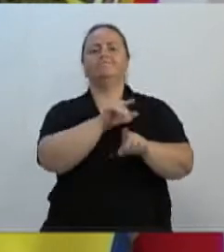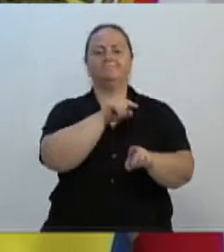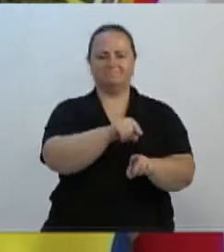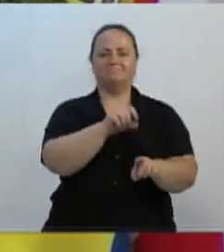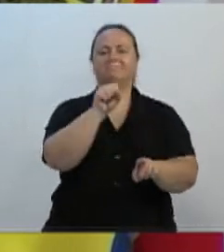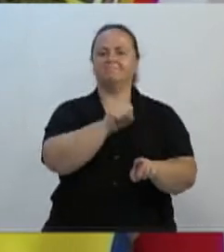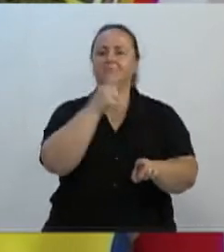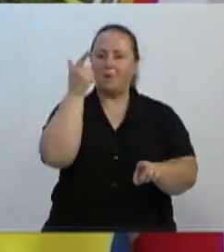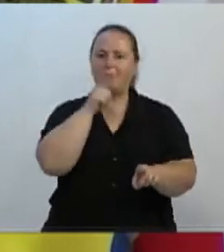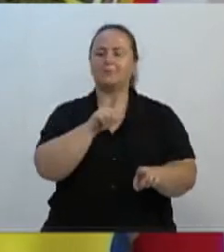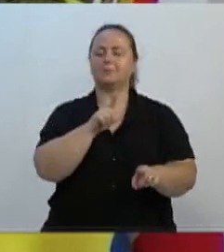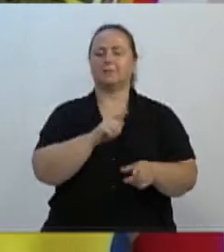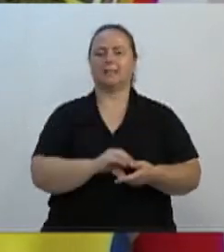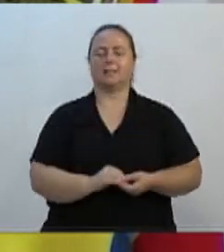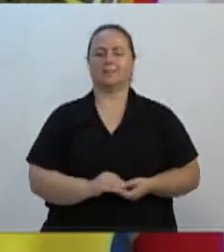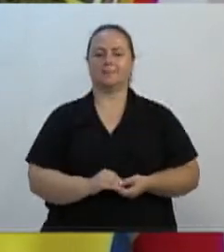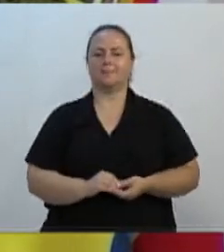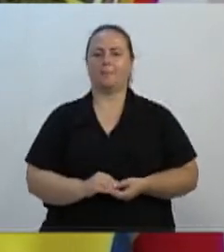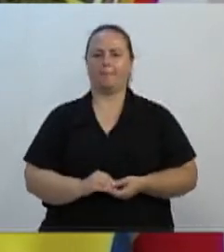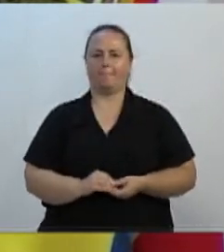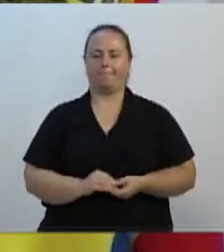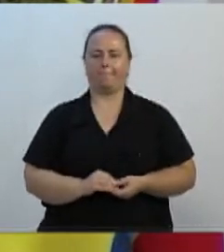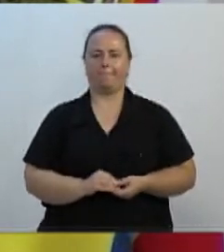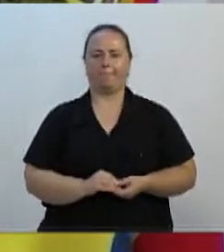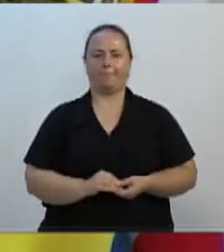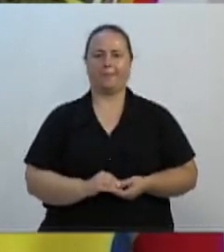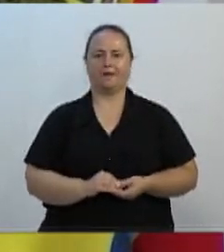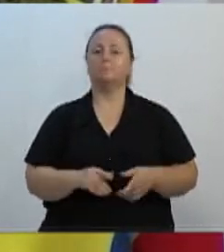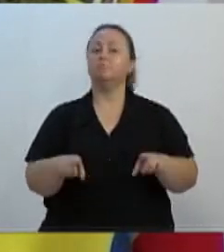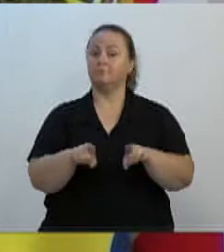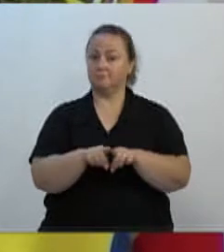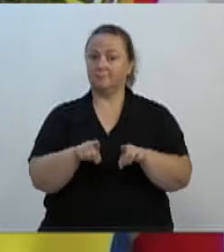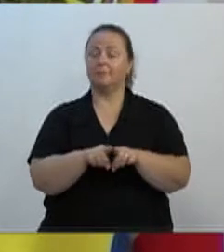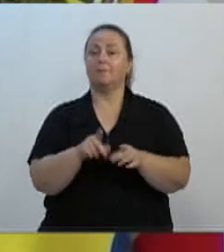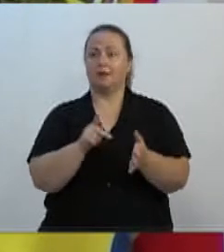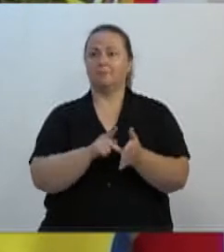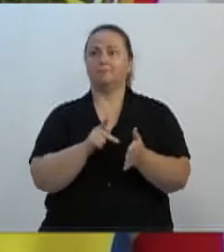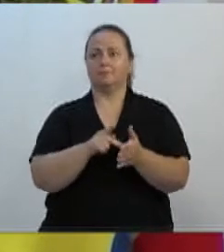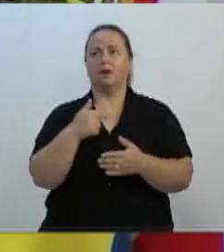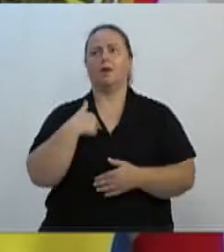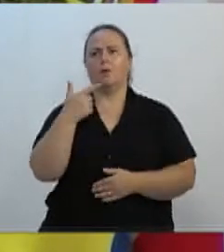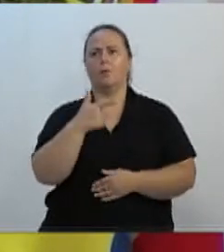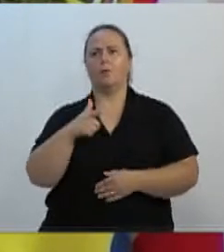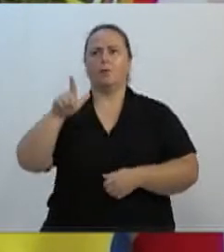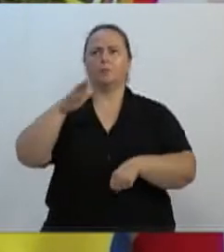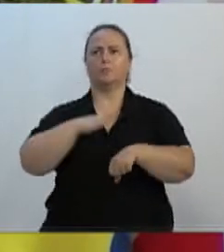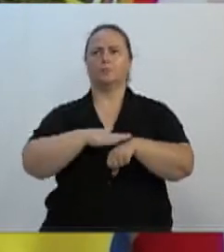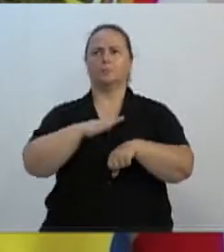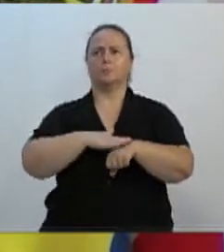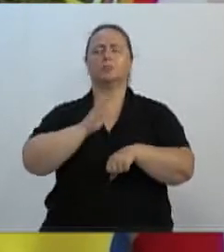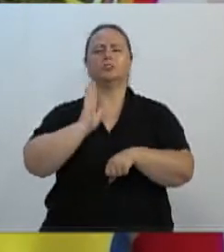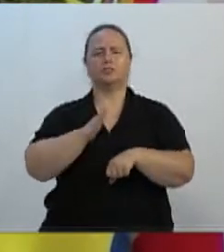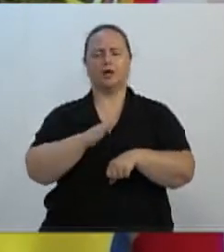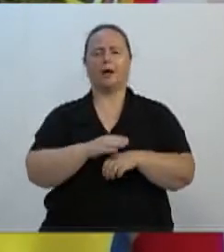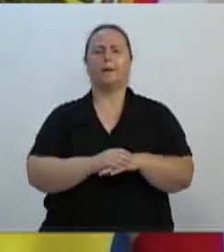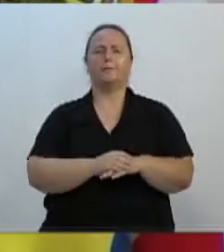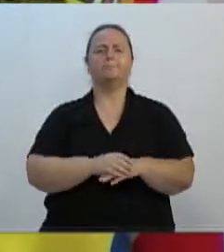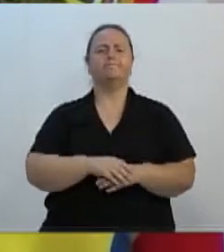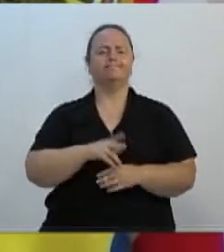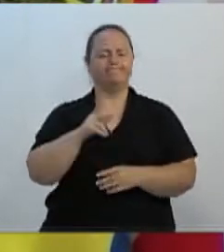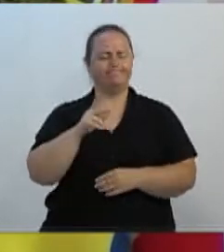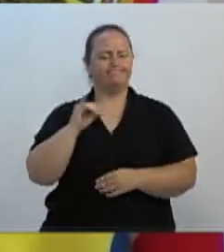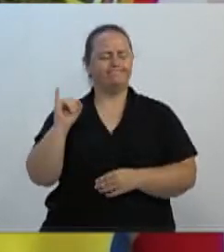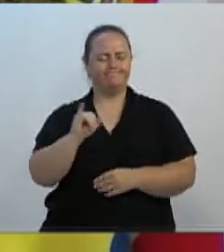Dentre essas ações, a gente pode se dizer, eu, modéstia à parte, já me manifestei em outro momento, a gente teve uma ação muito relevante no ano